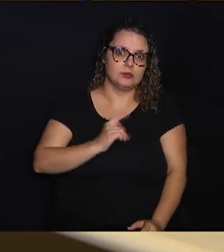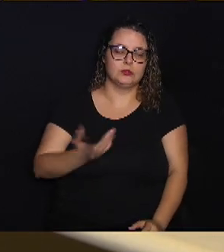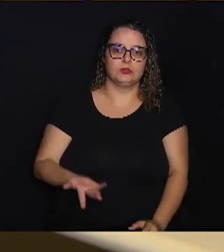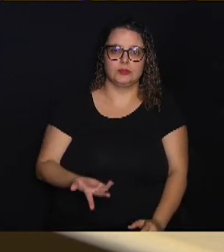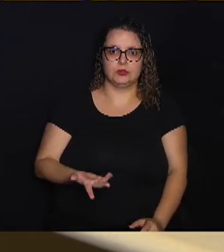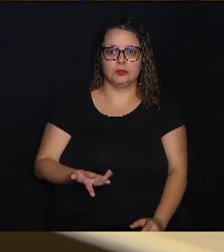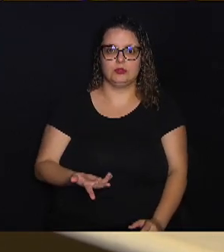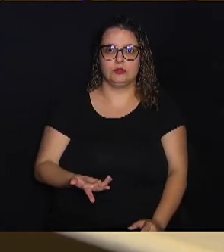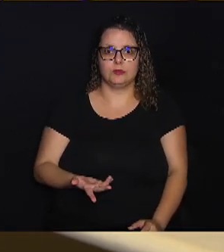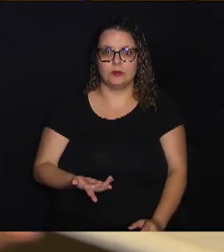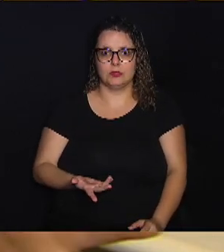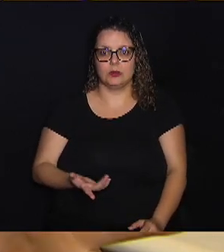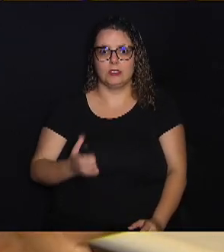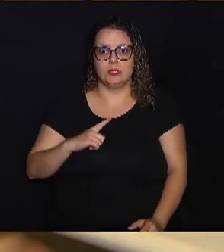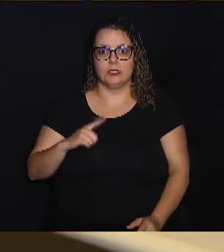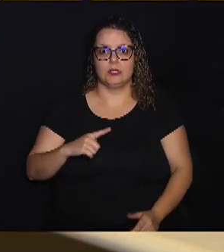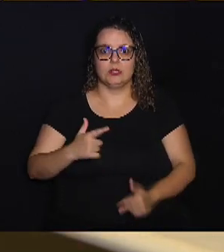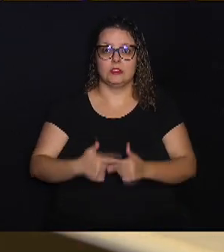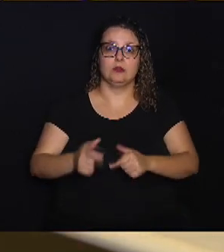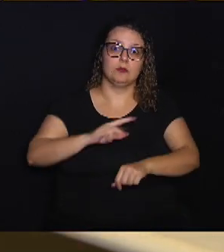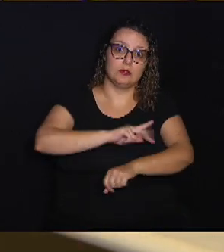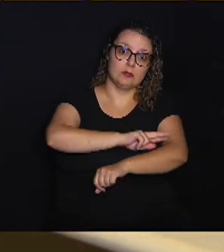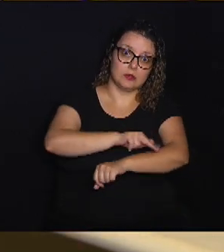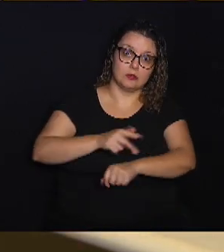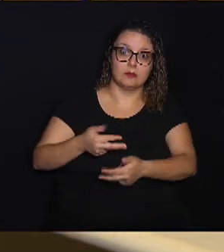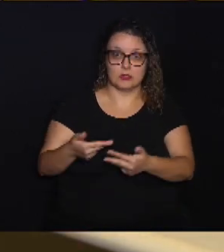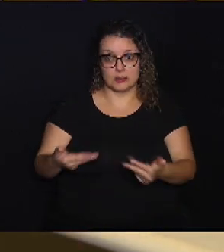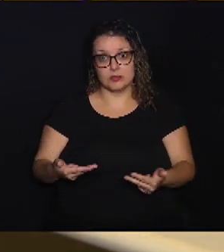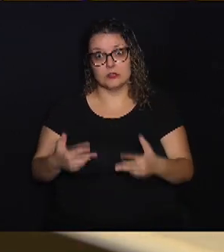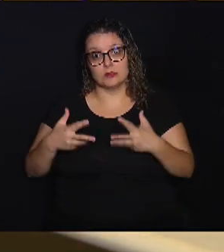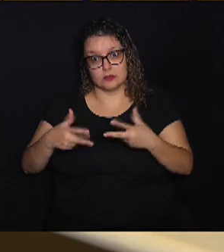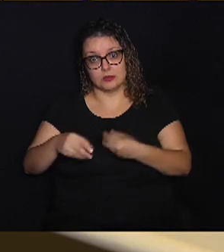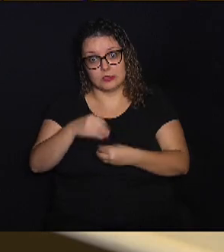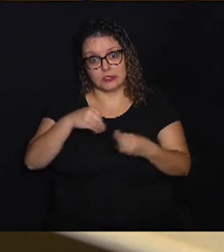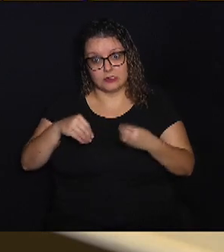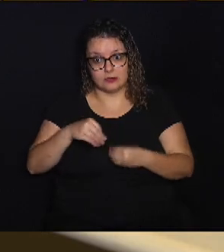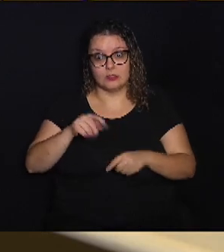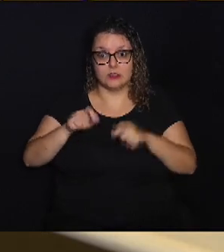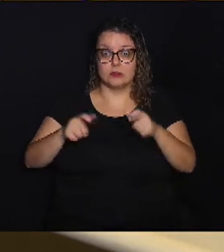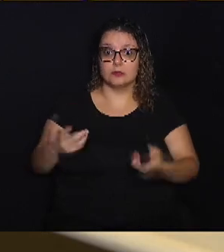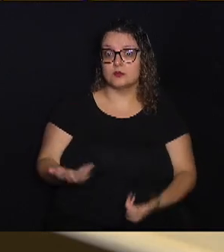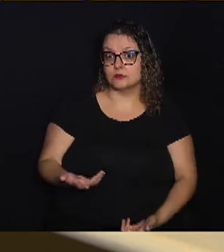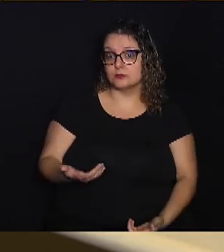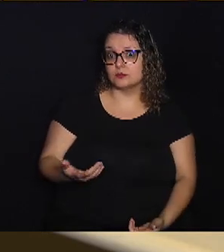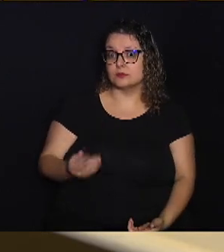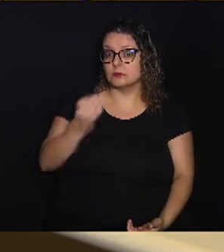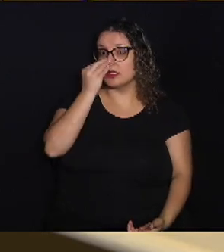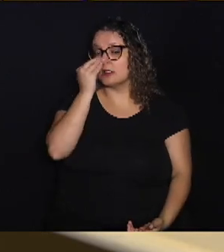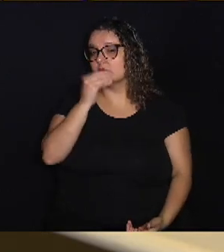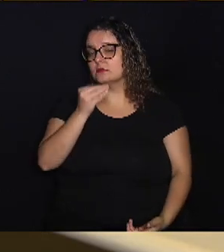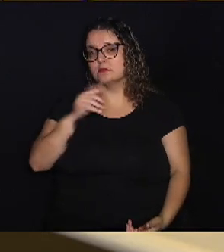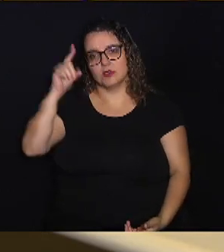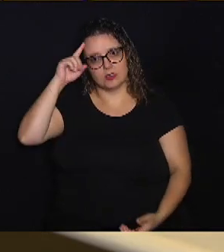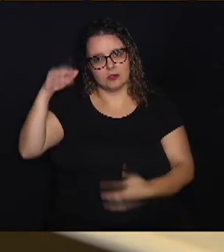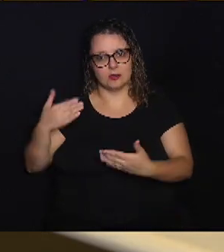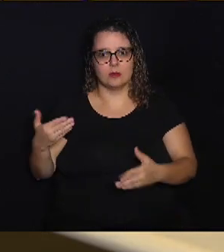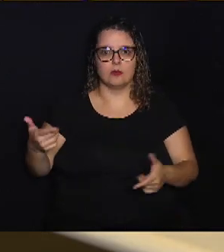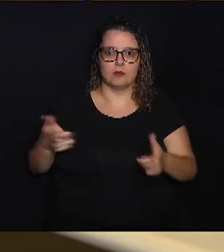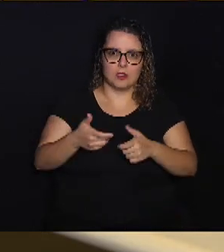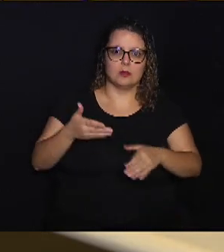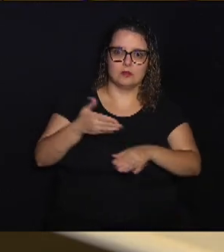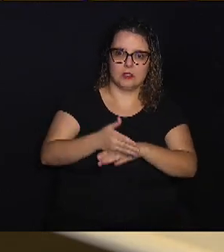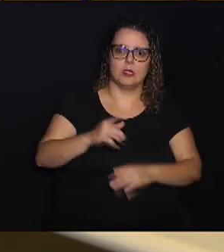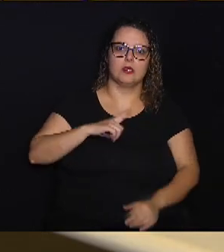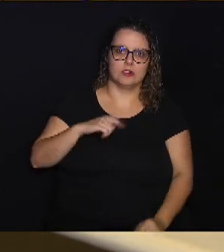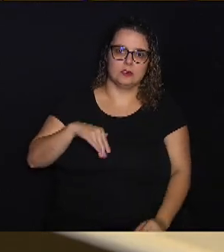que têm problemas raciais, essas coisas todas, são as pessoas que estão mais negligenciadas, com menos acesso. Essas são as que